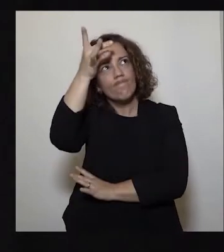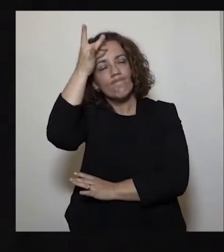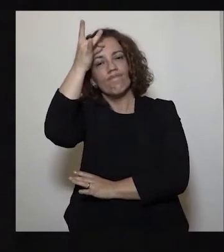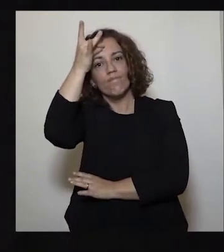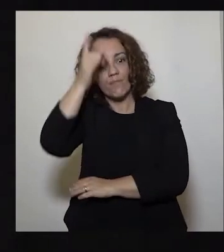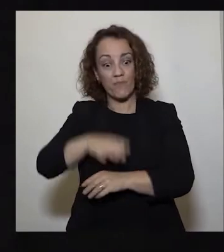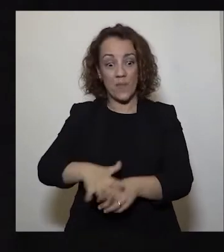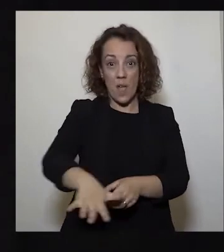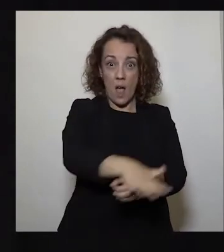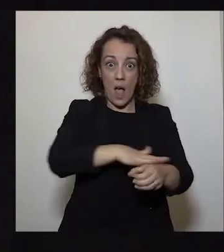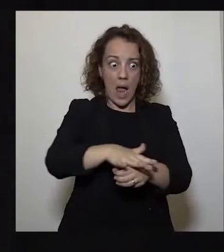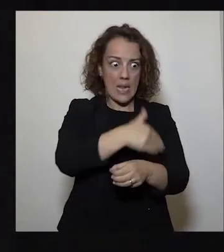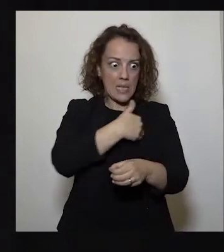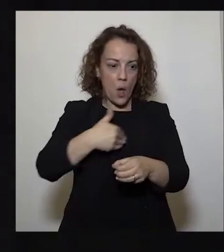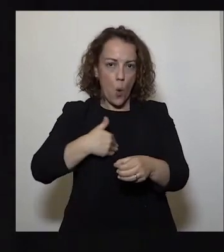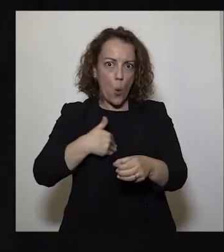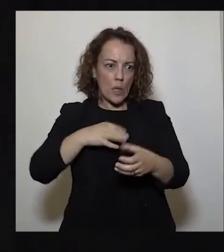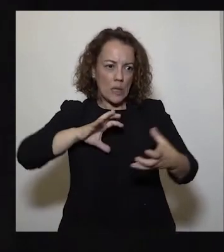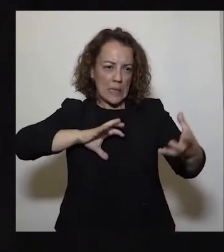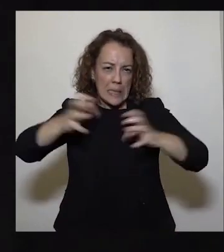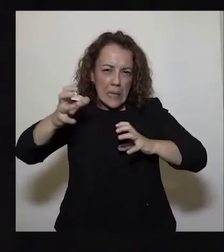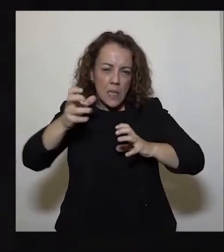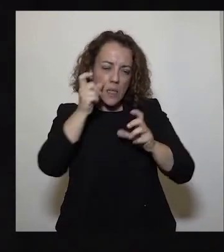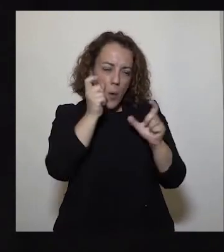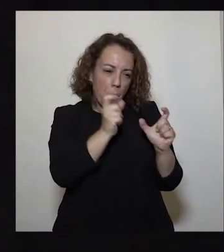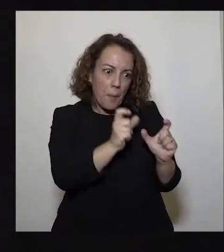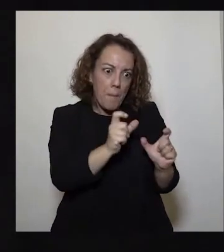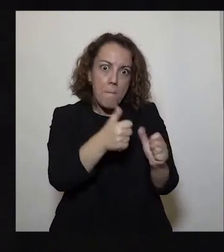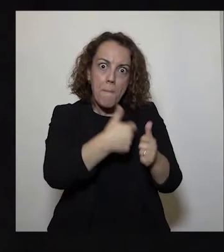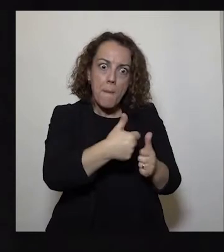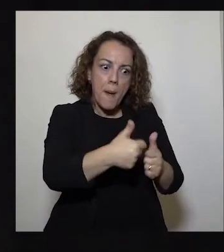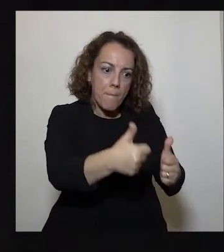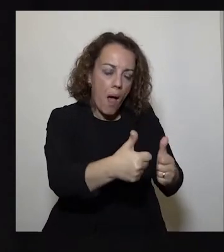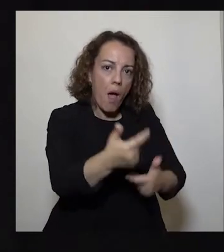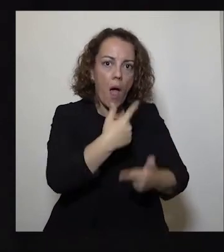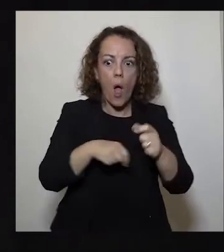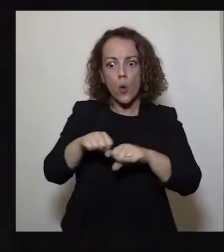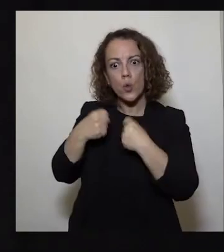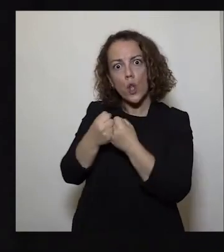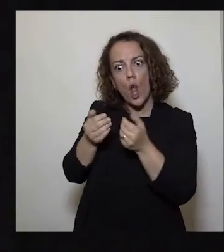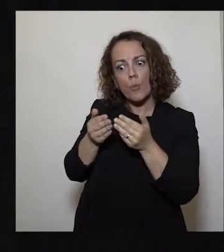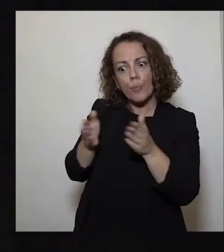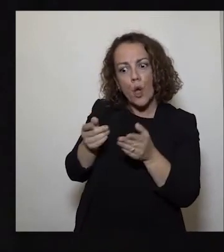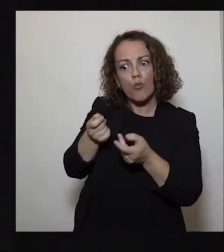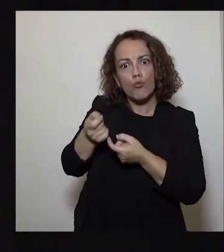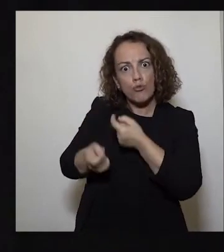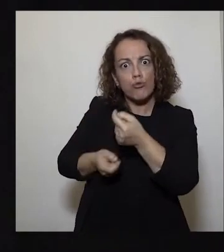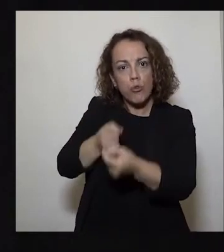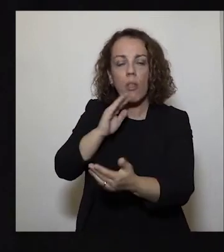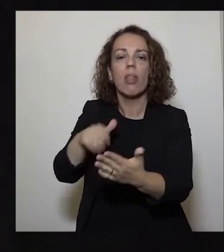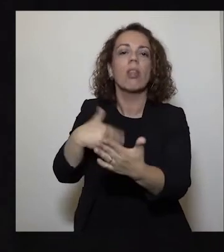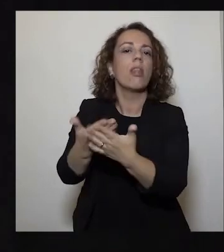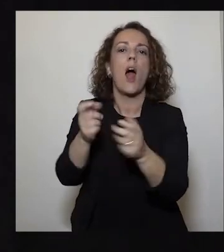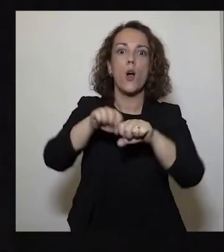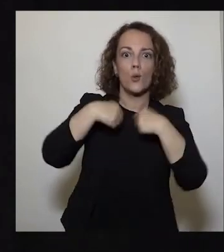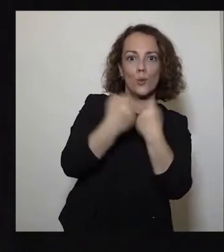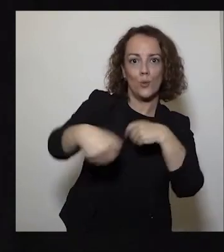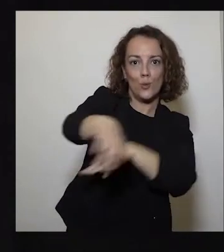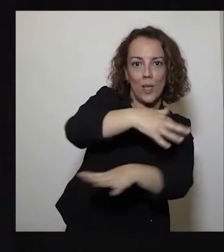crise na saúde bem encaminhada e uma abertura bem ponderada dão força à economia e à sociedade,